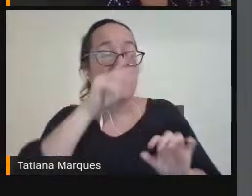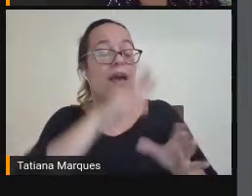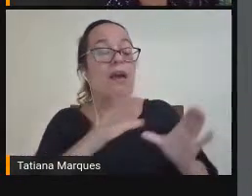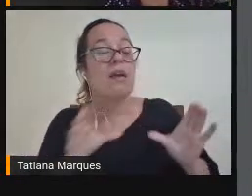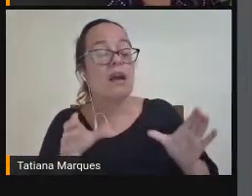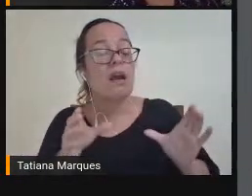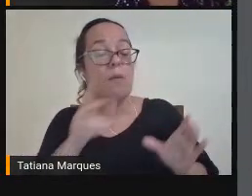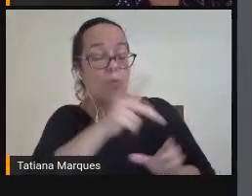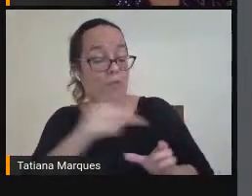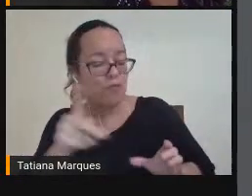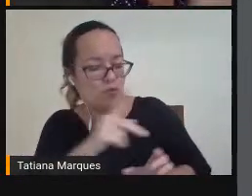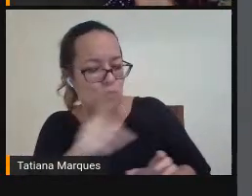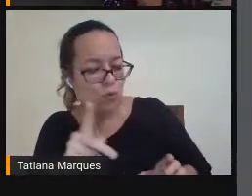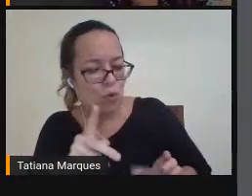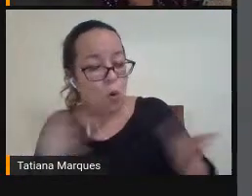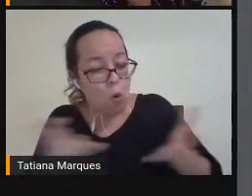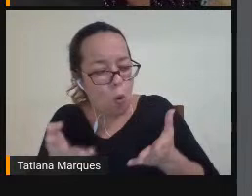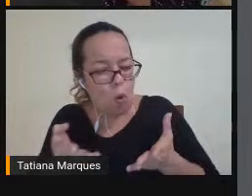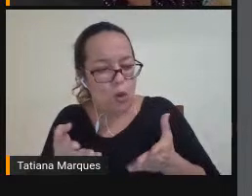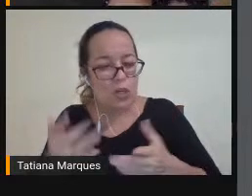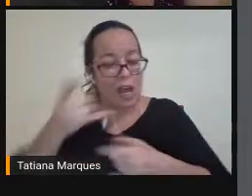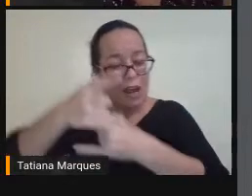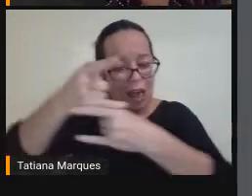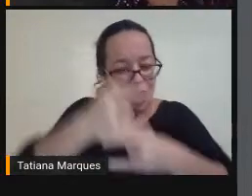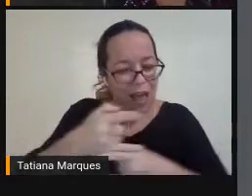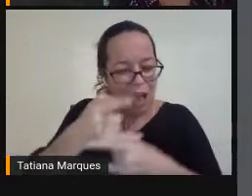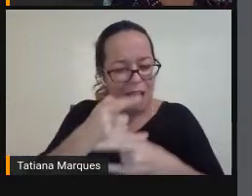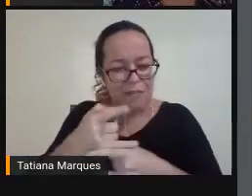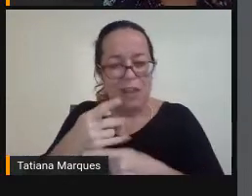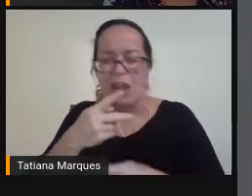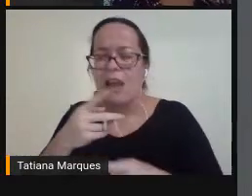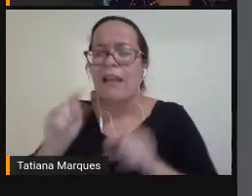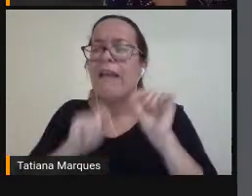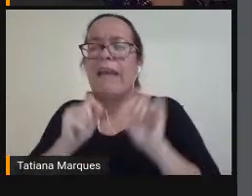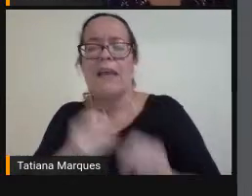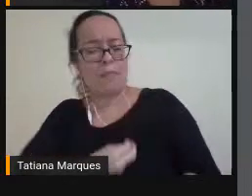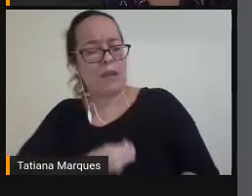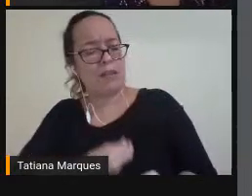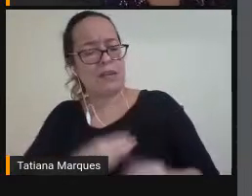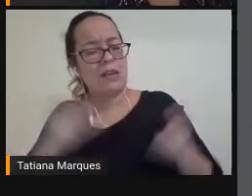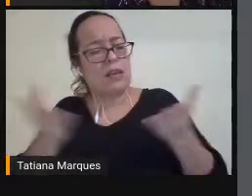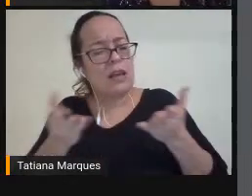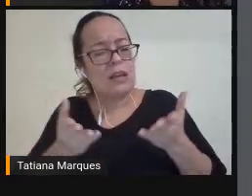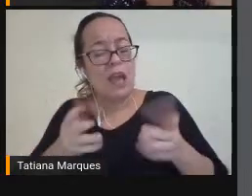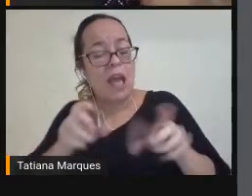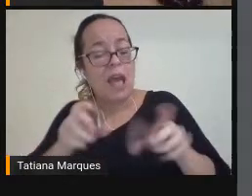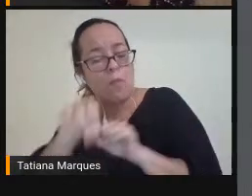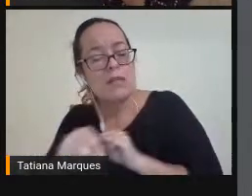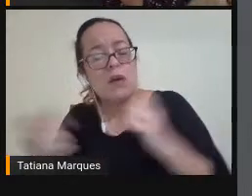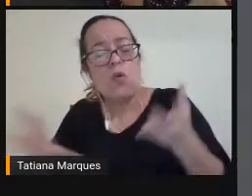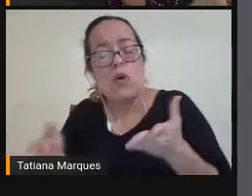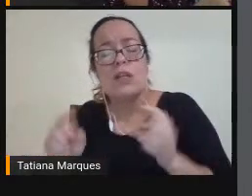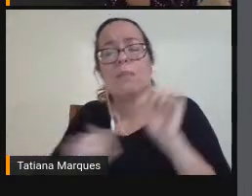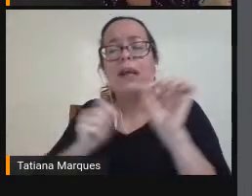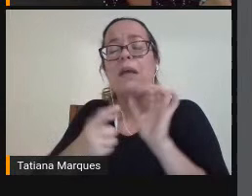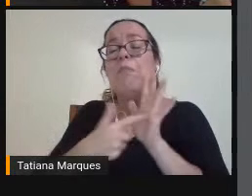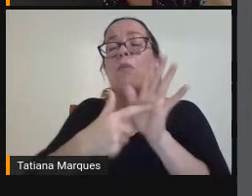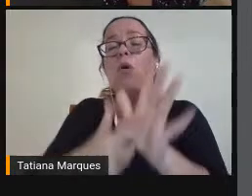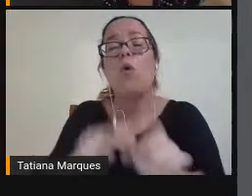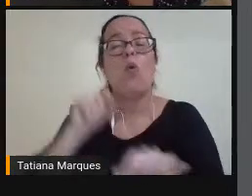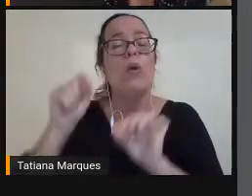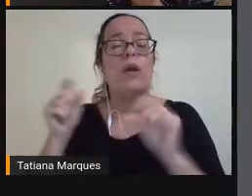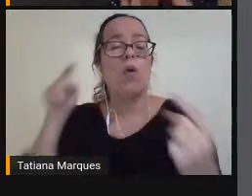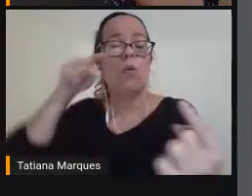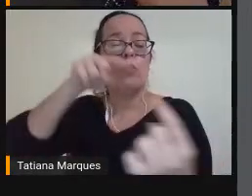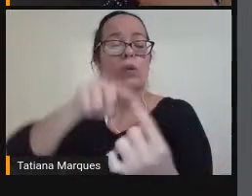Mas foi Me dito Quem estaria Presente Para quem É essa Formação Com que Objetivo